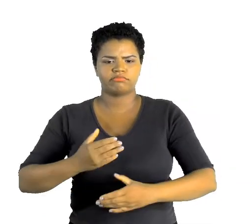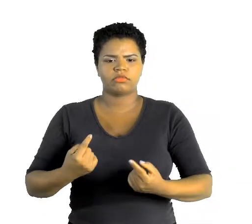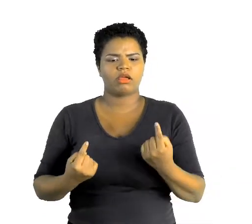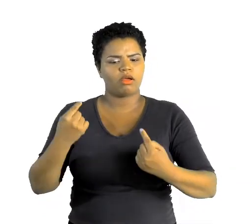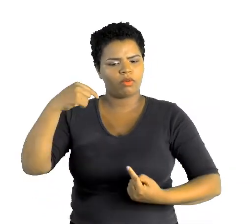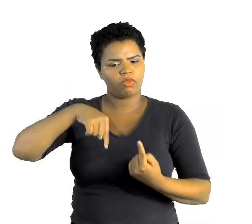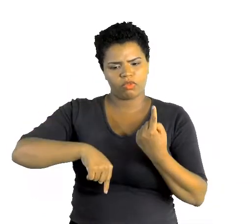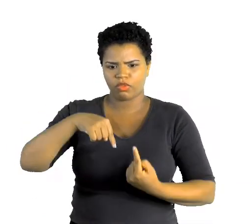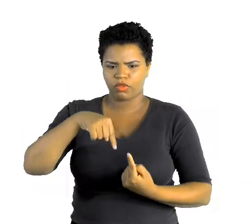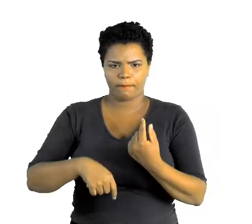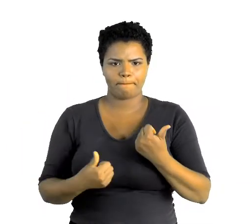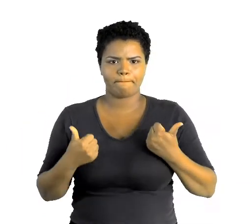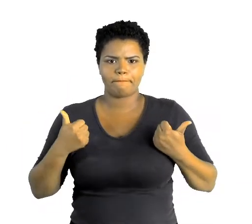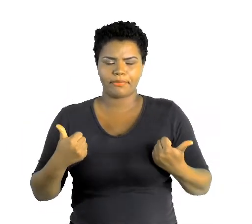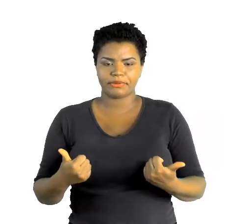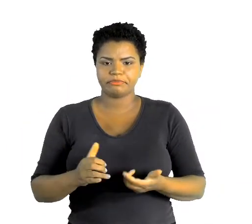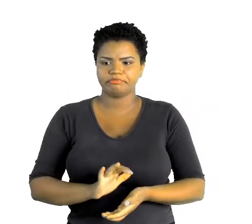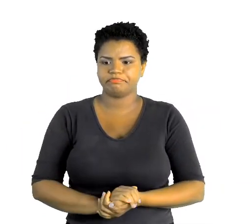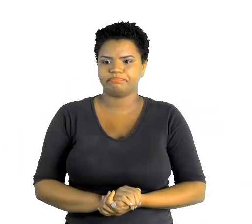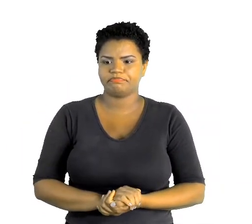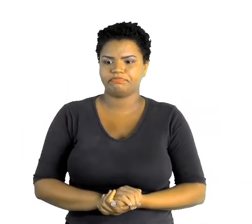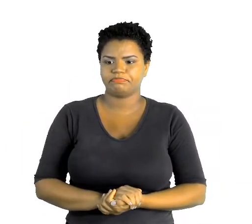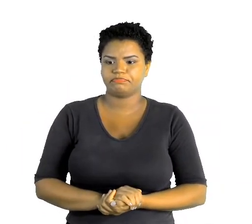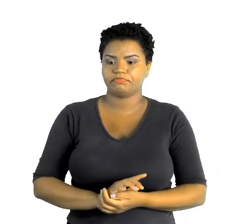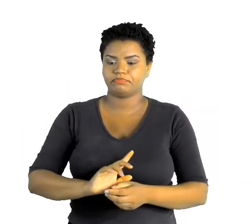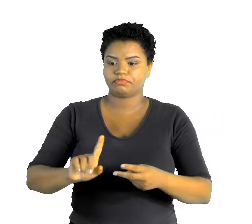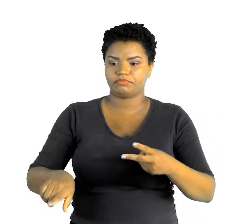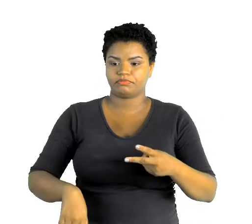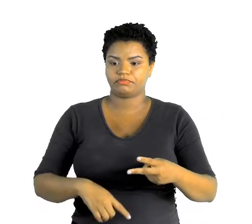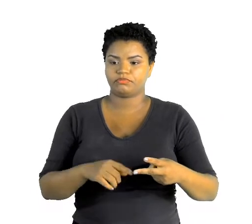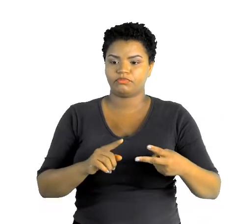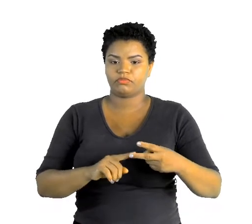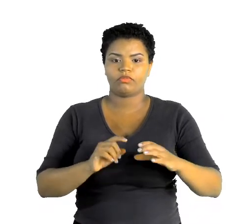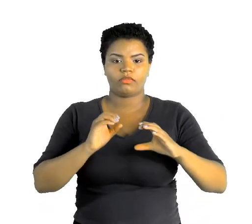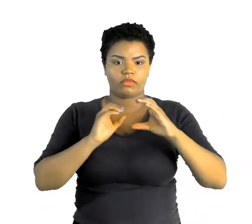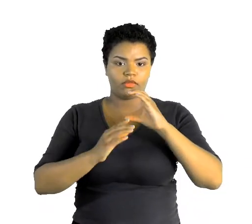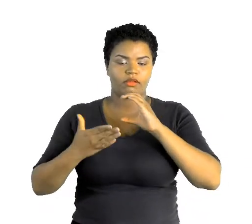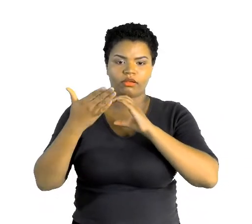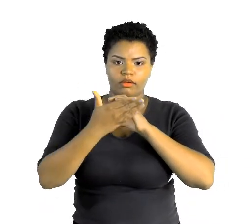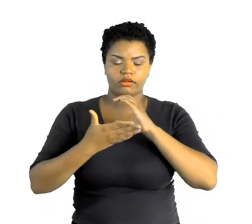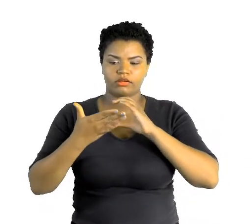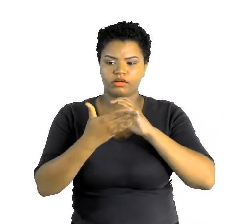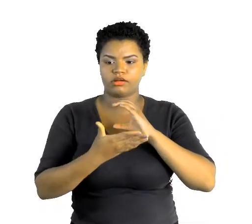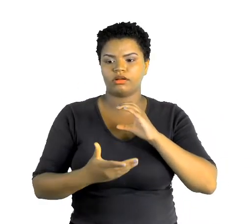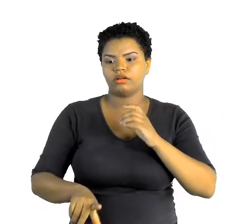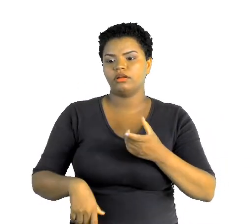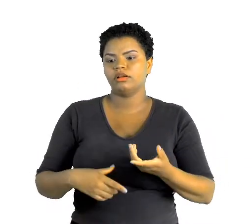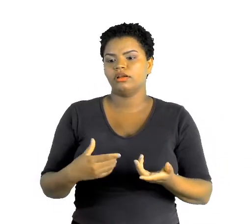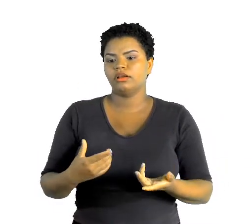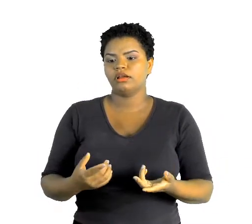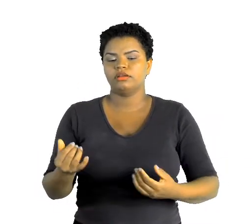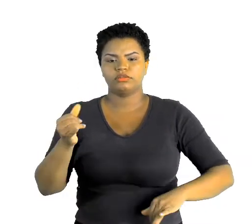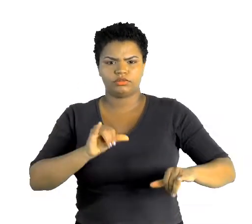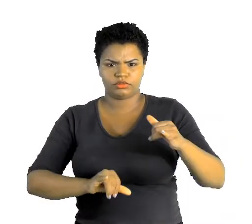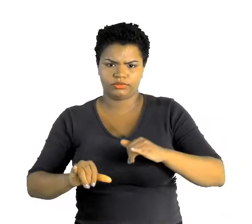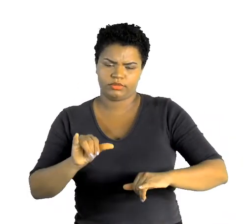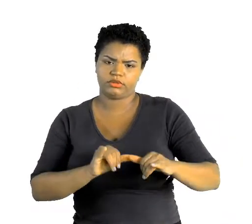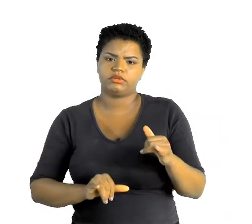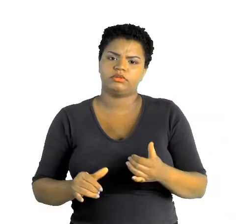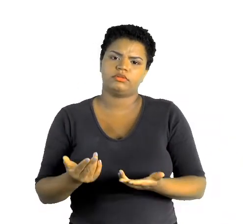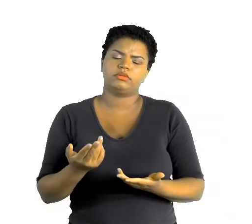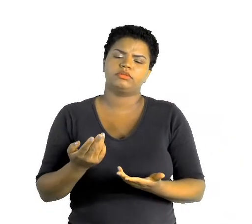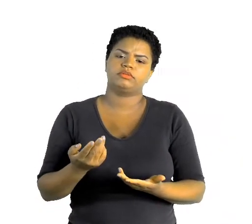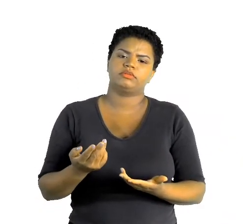O segundo grupo é o dos carboidratos. E essas substâncias, esses nutrientes,